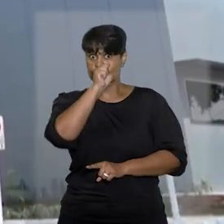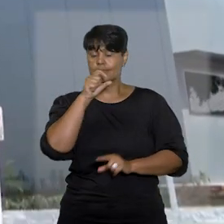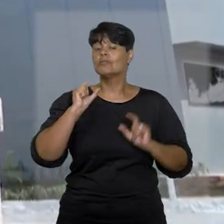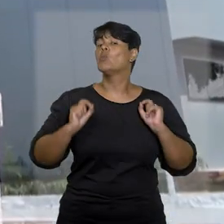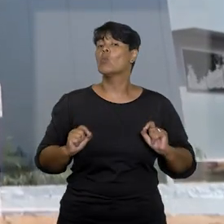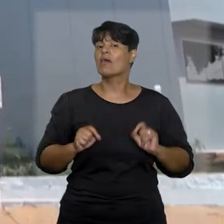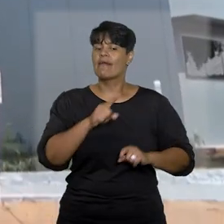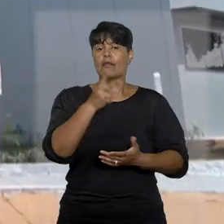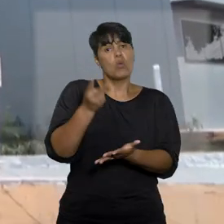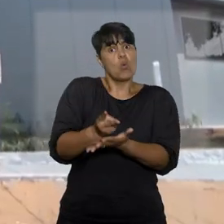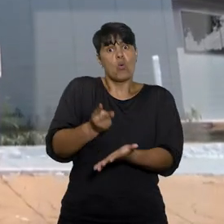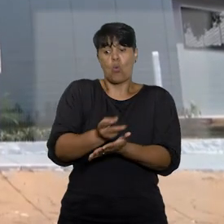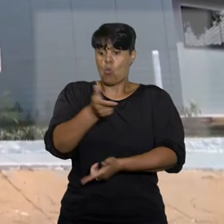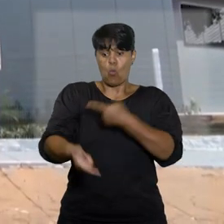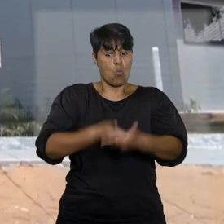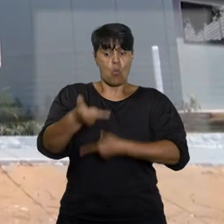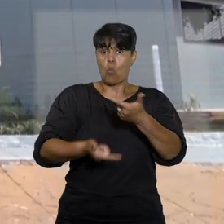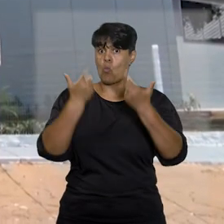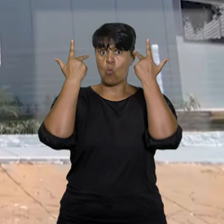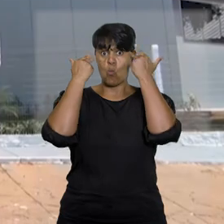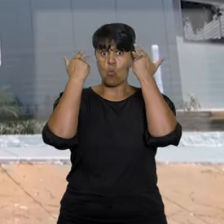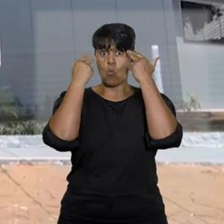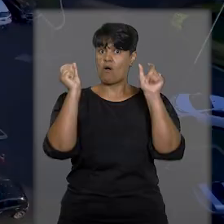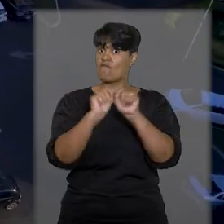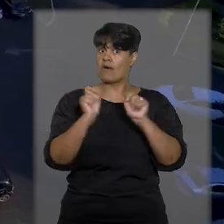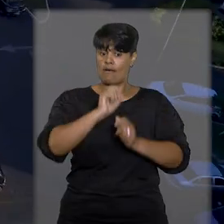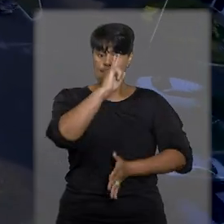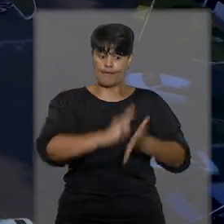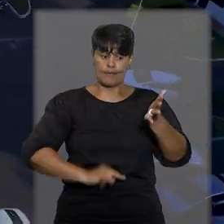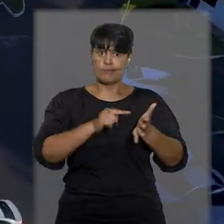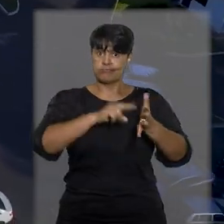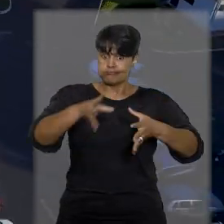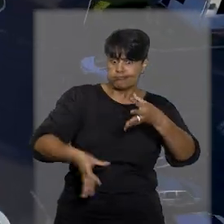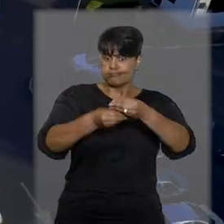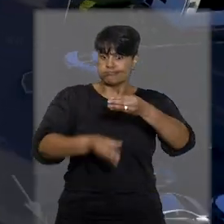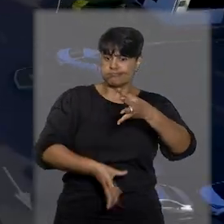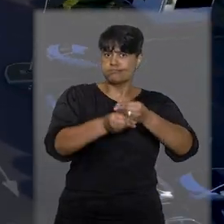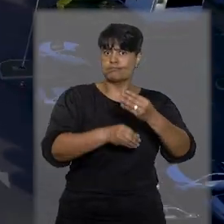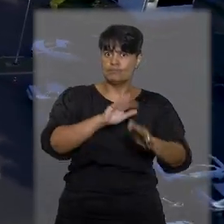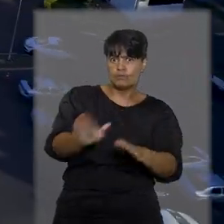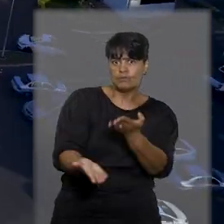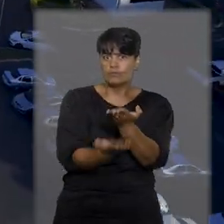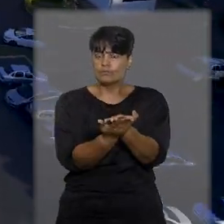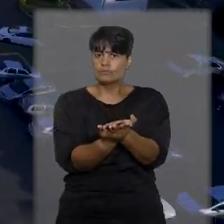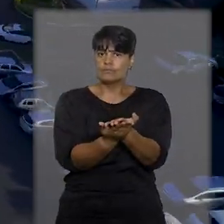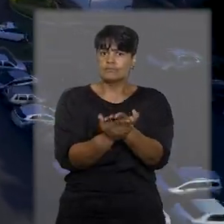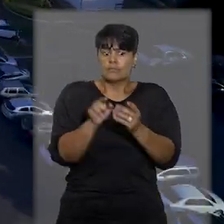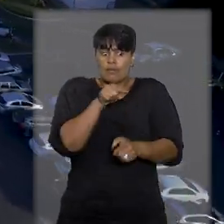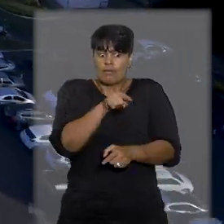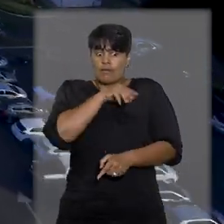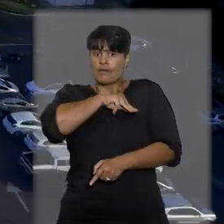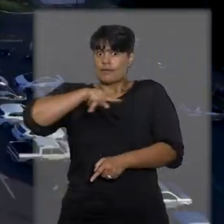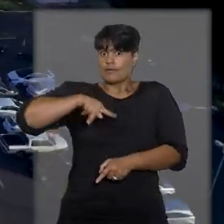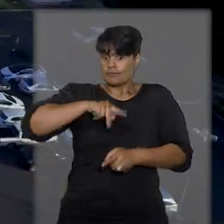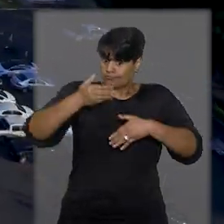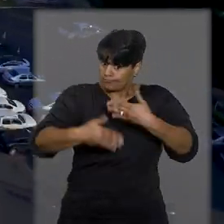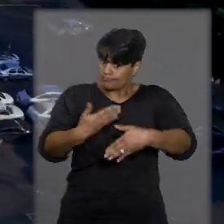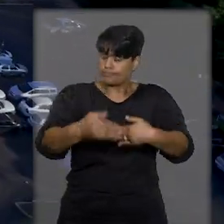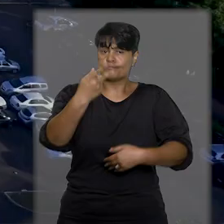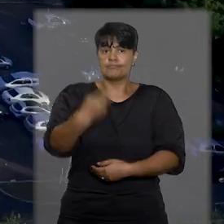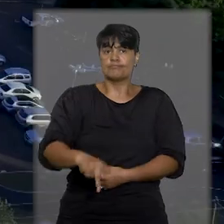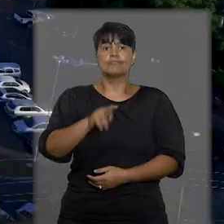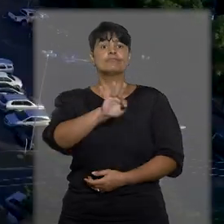continuado desempenhando suas funções, produzindo documentos e os juntando na ação principal do Ministério Público que